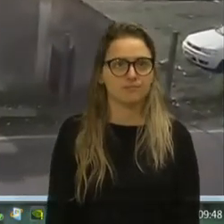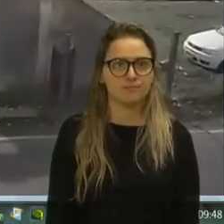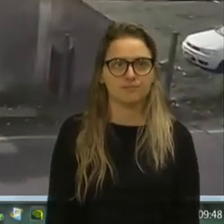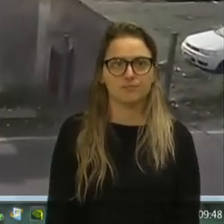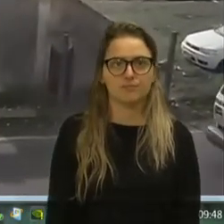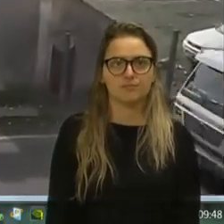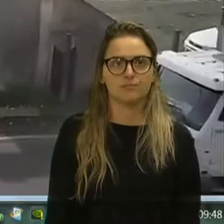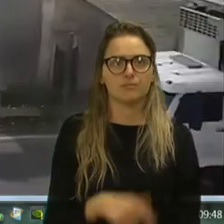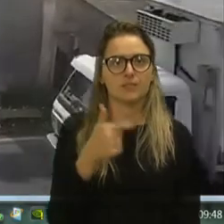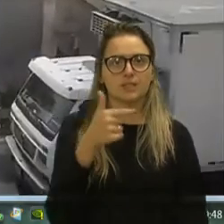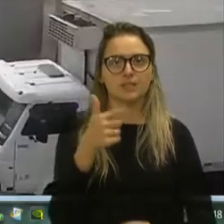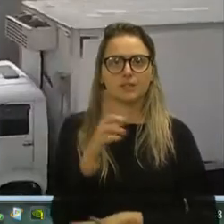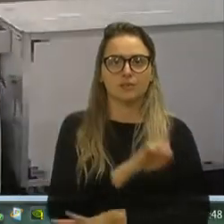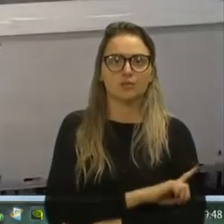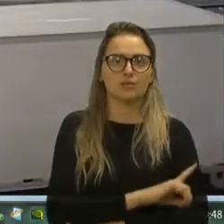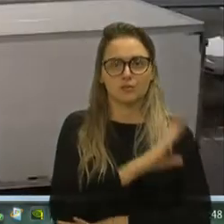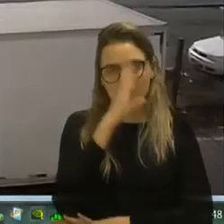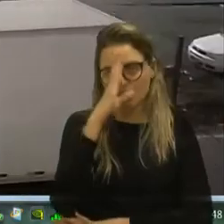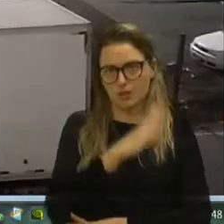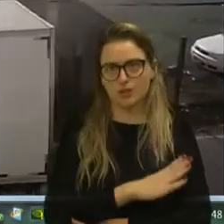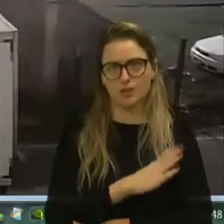O segundo dia consecutivo agora.